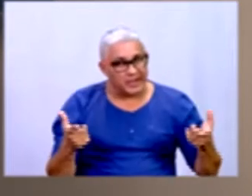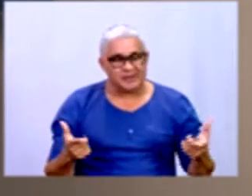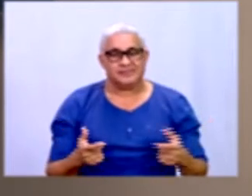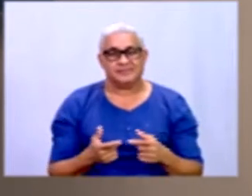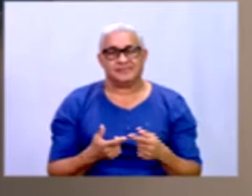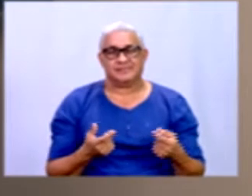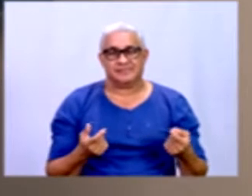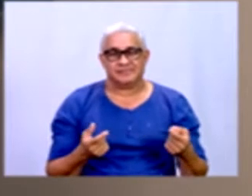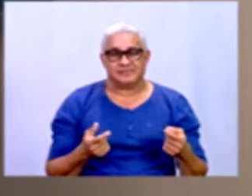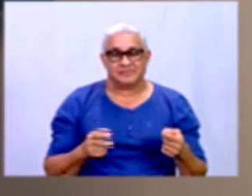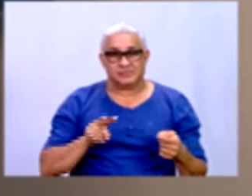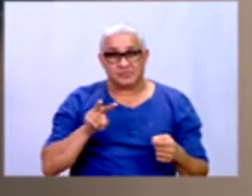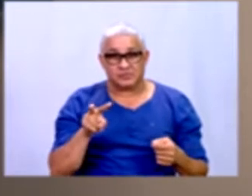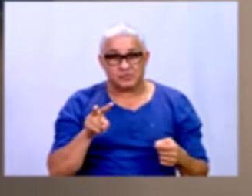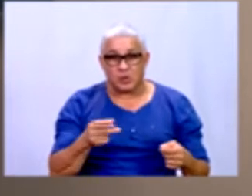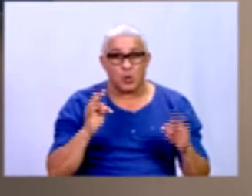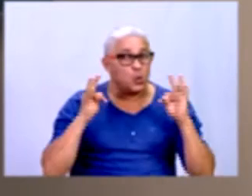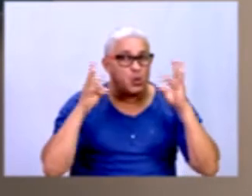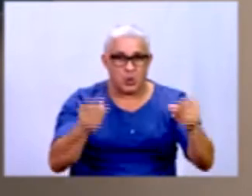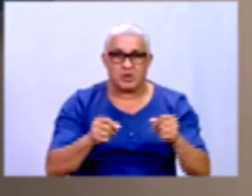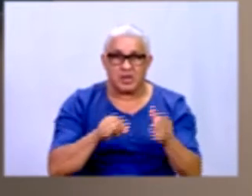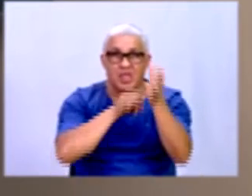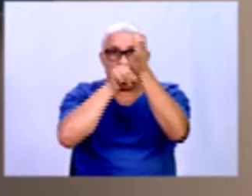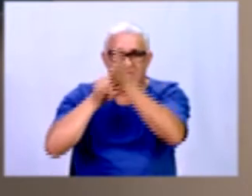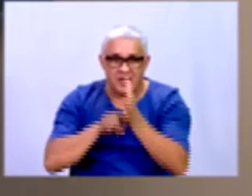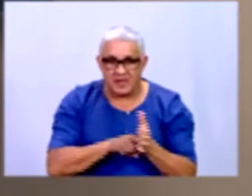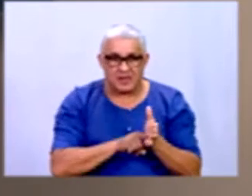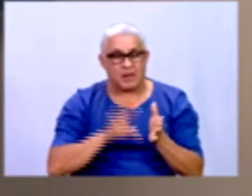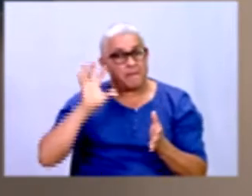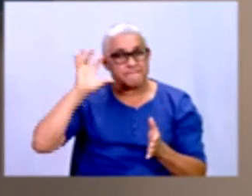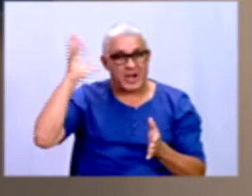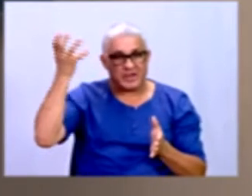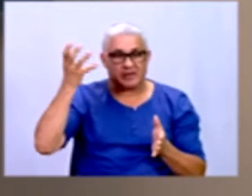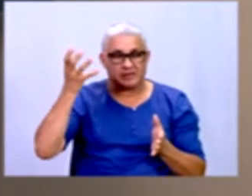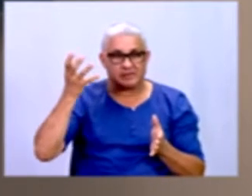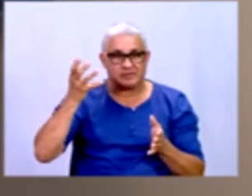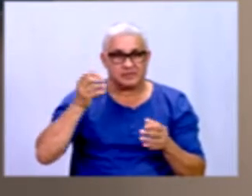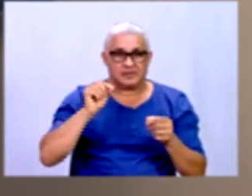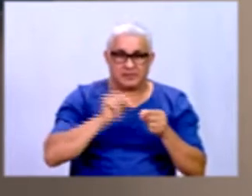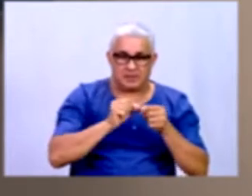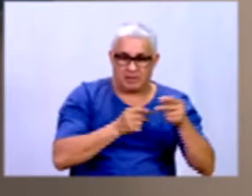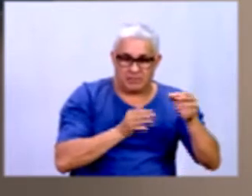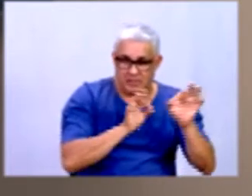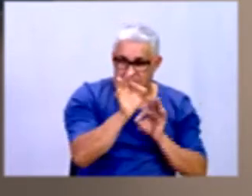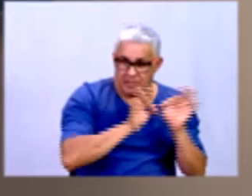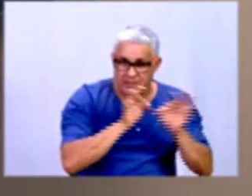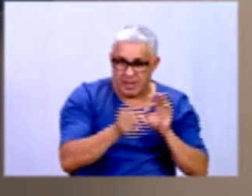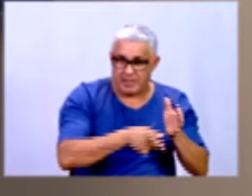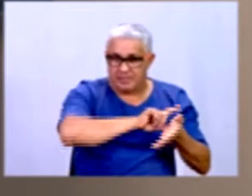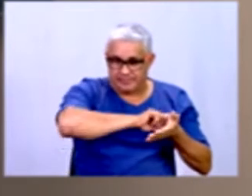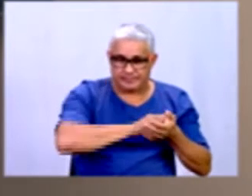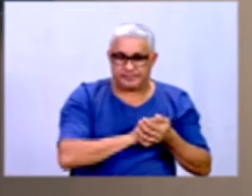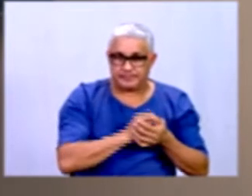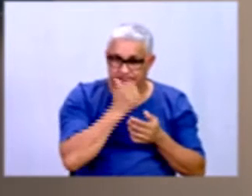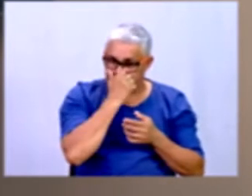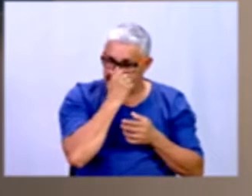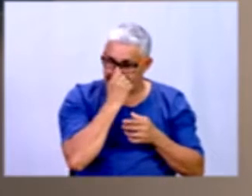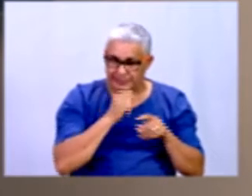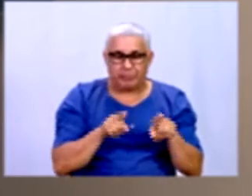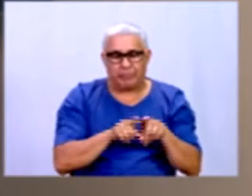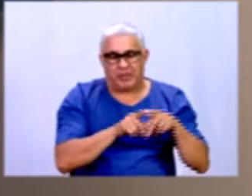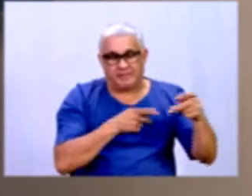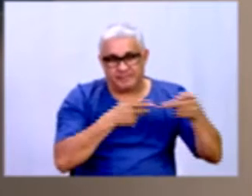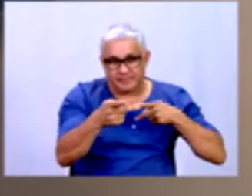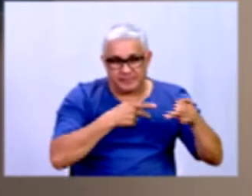vai pegar os 2 mil alunos, né? E foi decidido, quem fez a elaboração, o projeto, esse